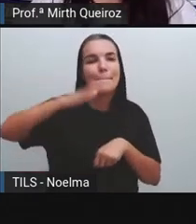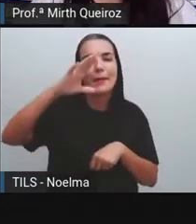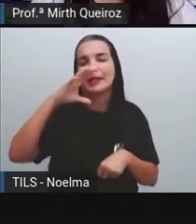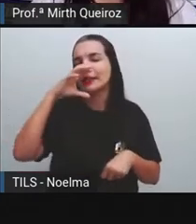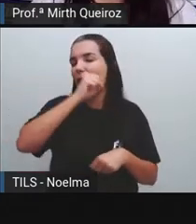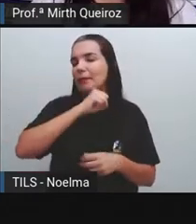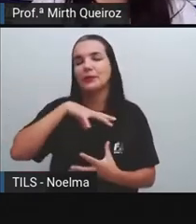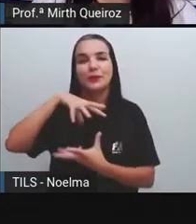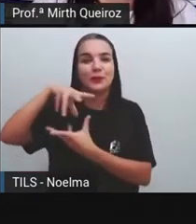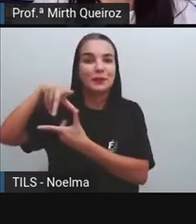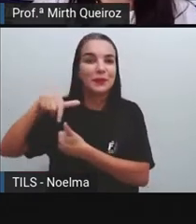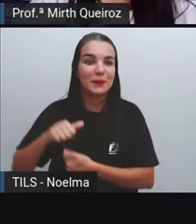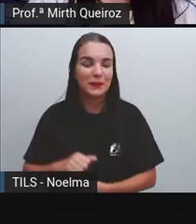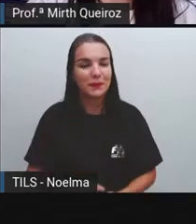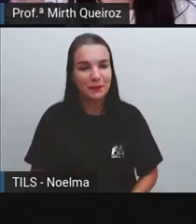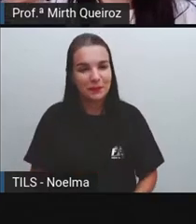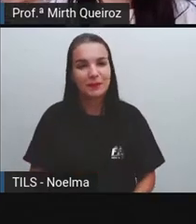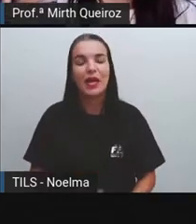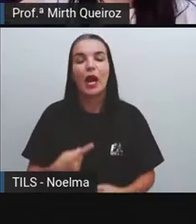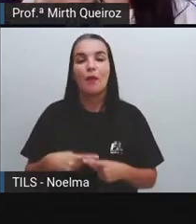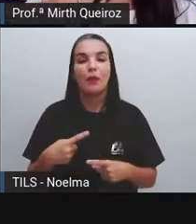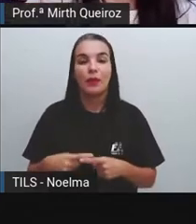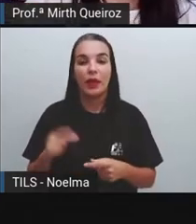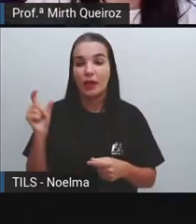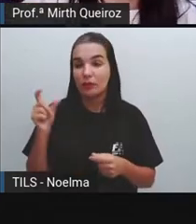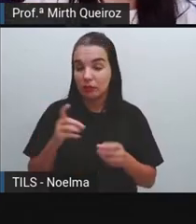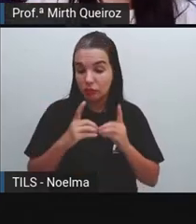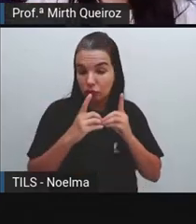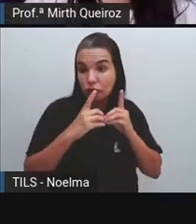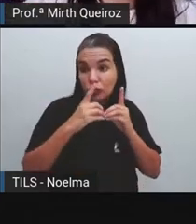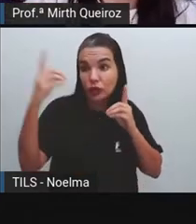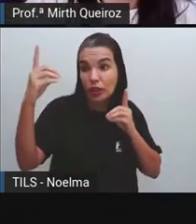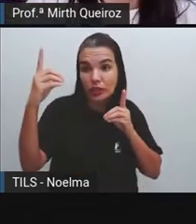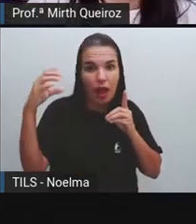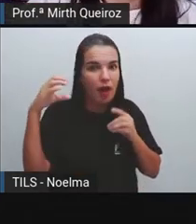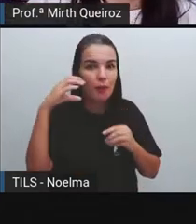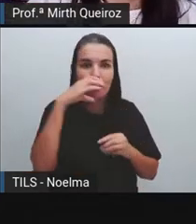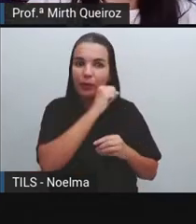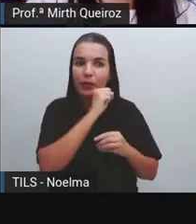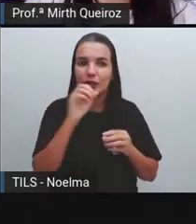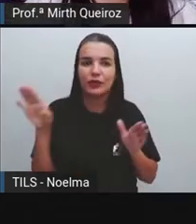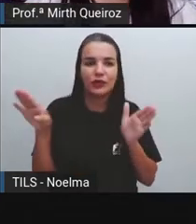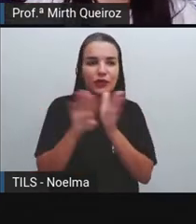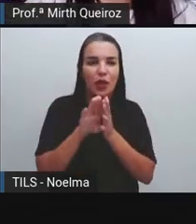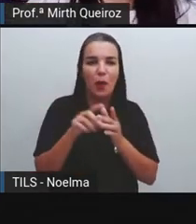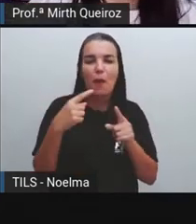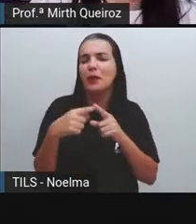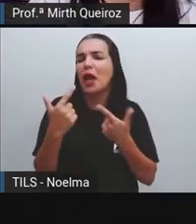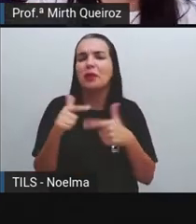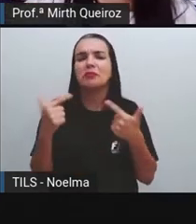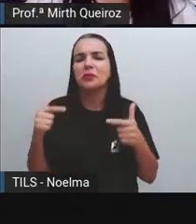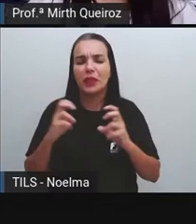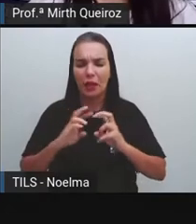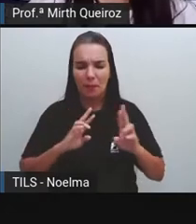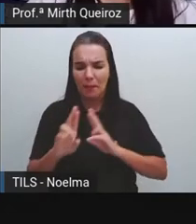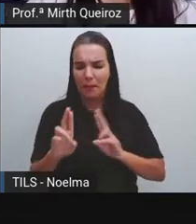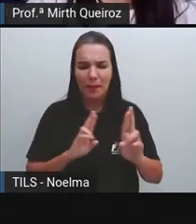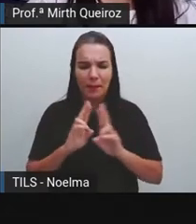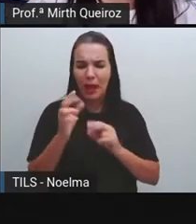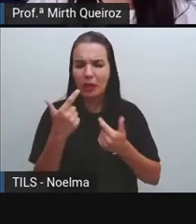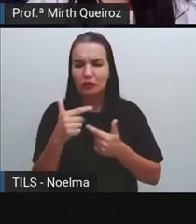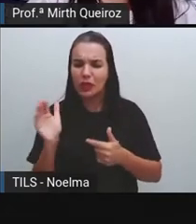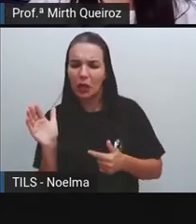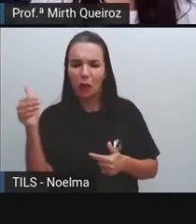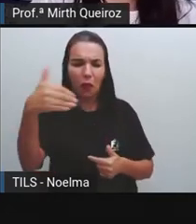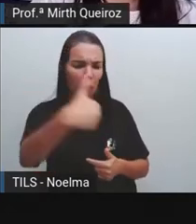gente tem no planeta, que ele faz um percurso direto, né? Nós não temos aí as estradas, né? Curvas ou